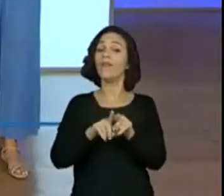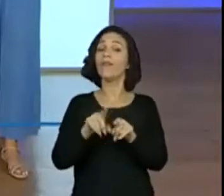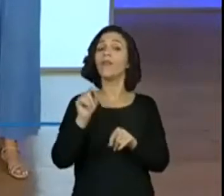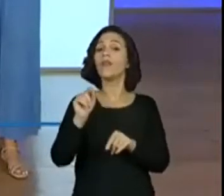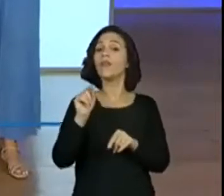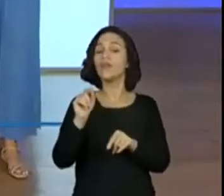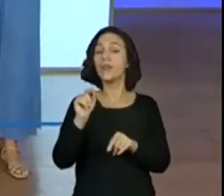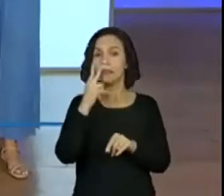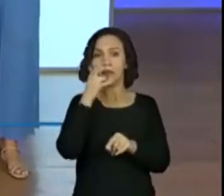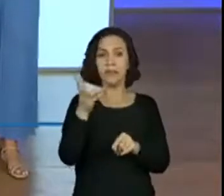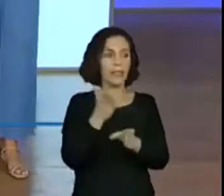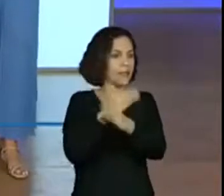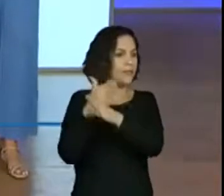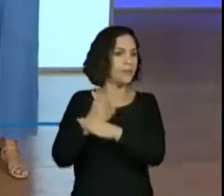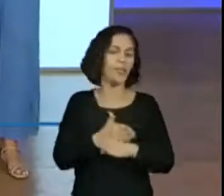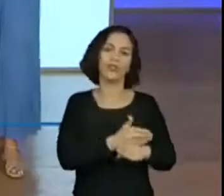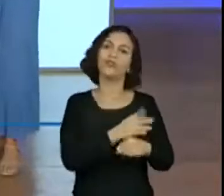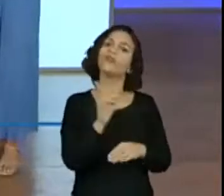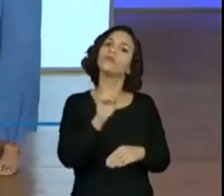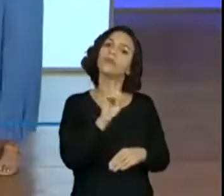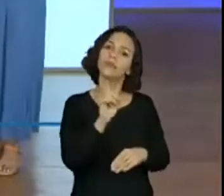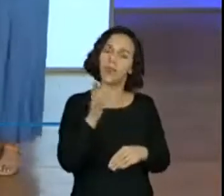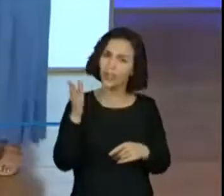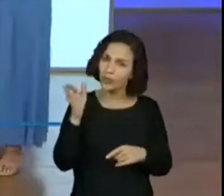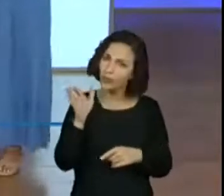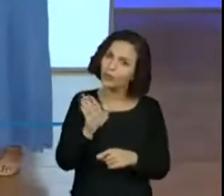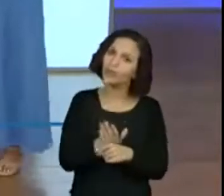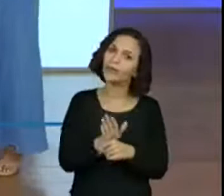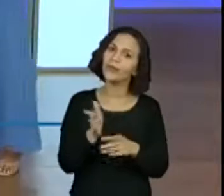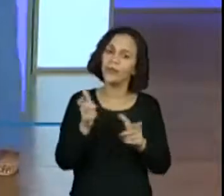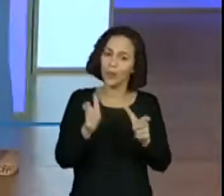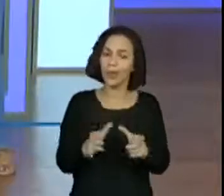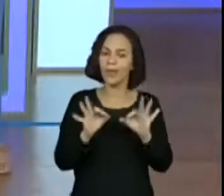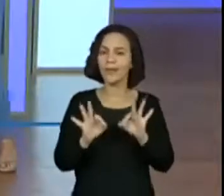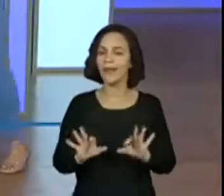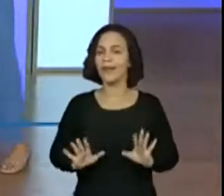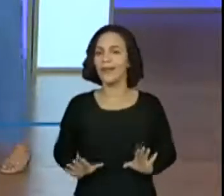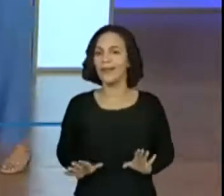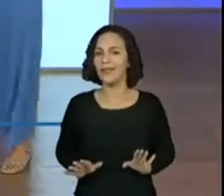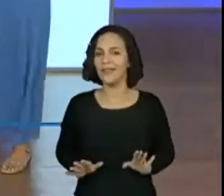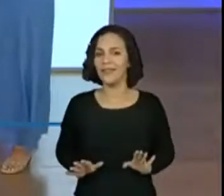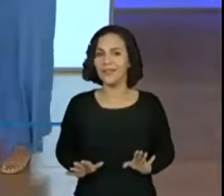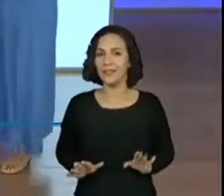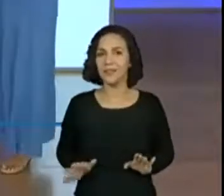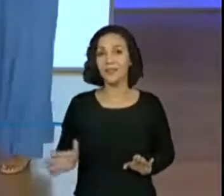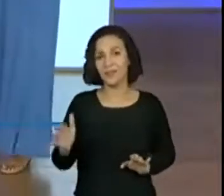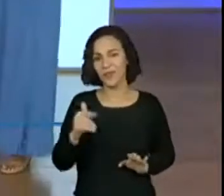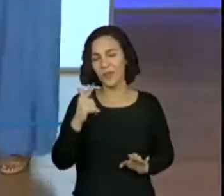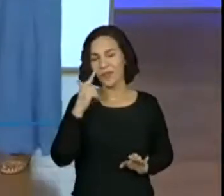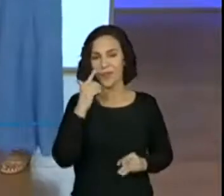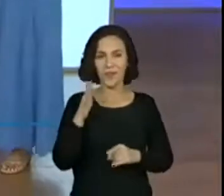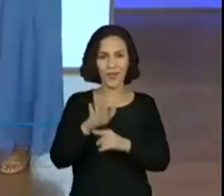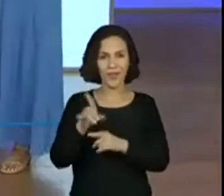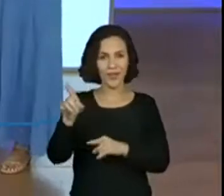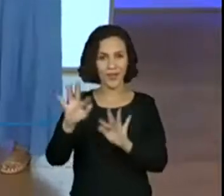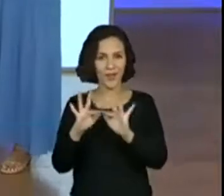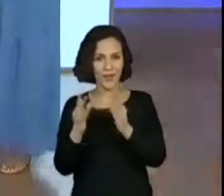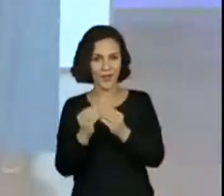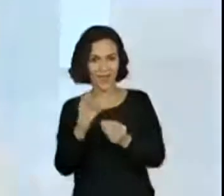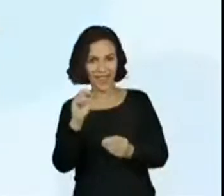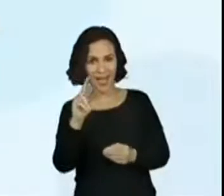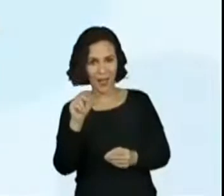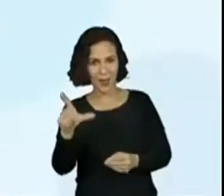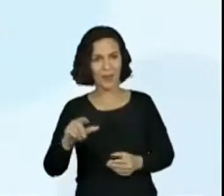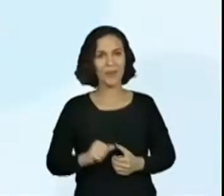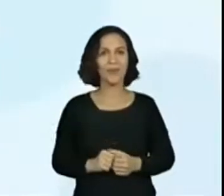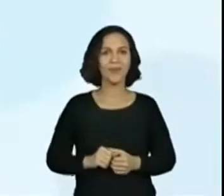entenderam, Se perderem. Claro, deu para entender. Eles já estão ali, Bom, bom, bom. Vamos lá. Muito bem. Então, vamos conduzir a Carol e a sua família para alguns